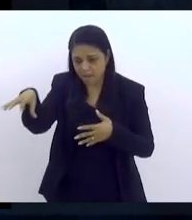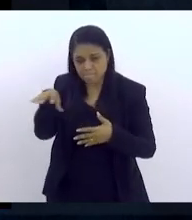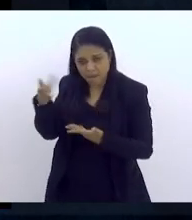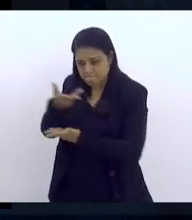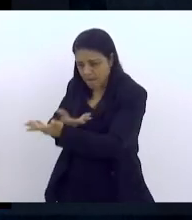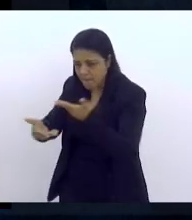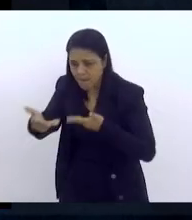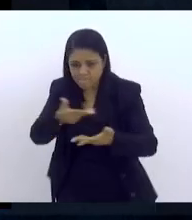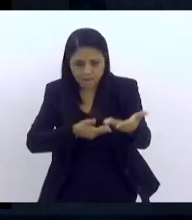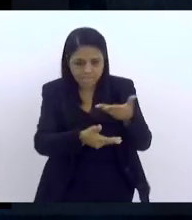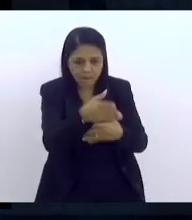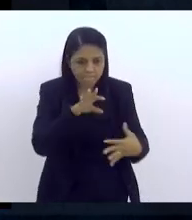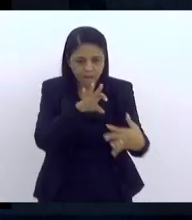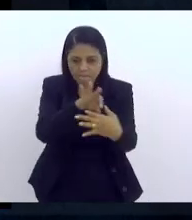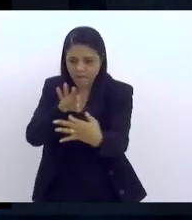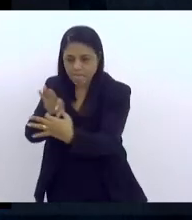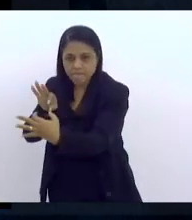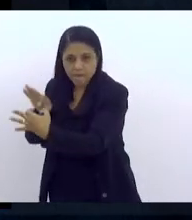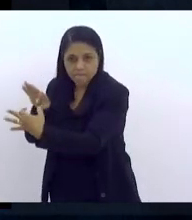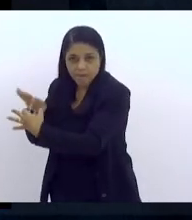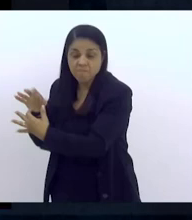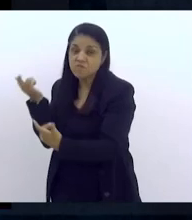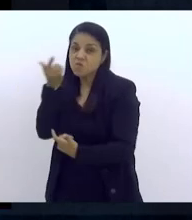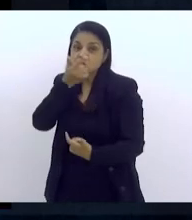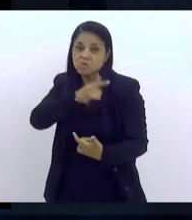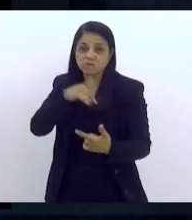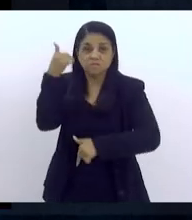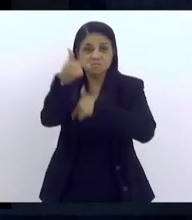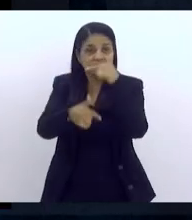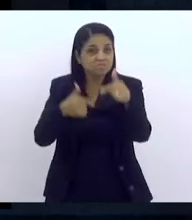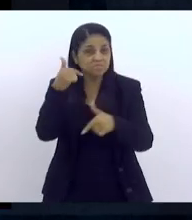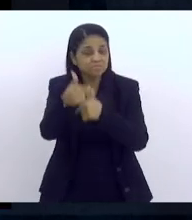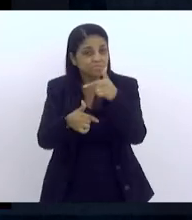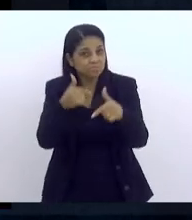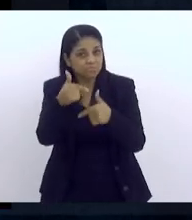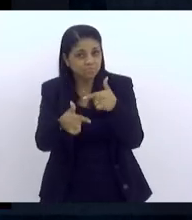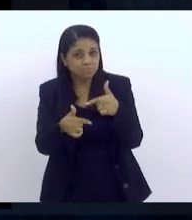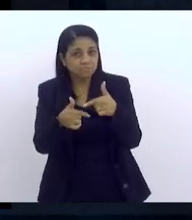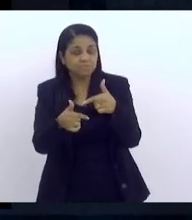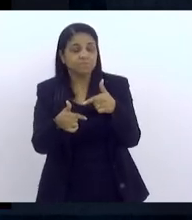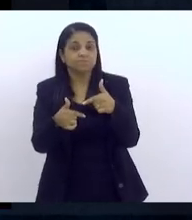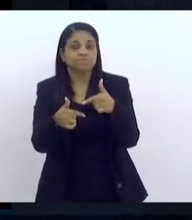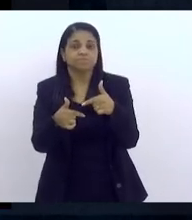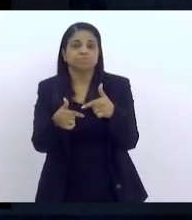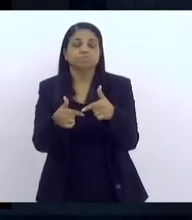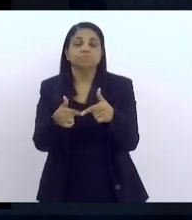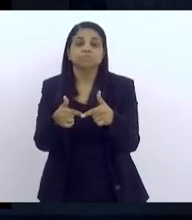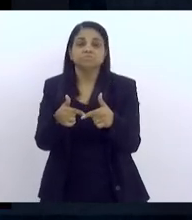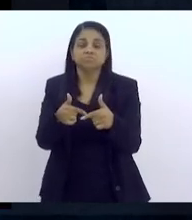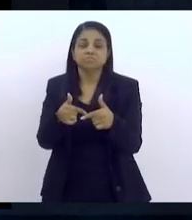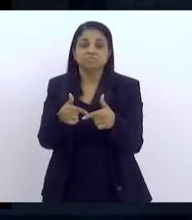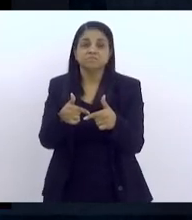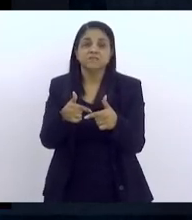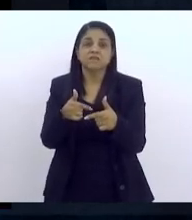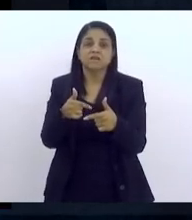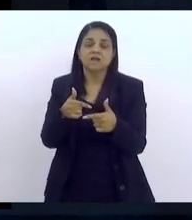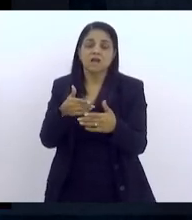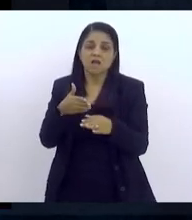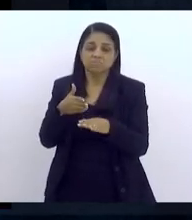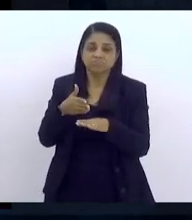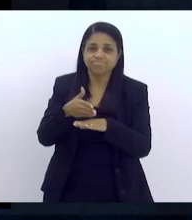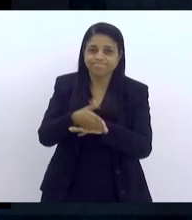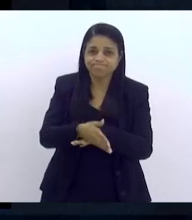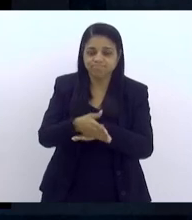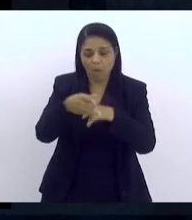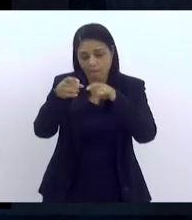consiga trabalhar questões, conforme já falei, que atravessam a infrequência, o